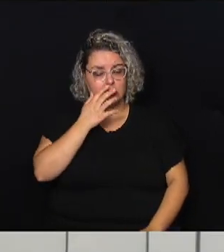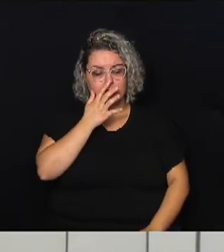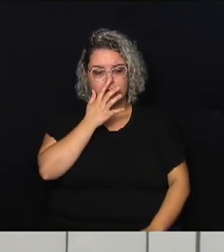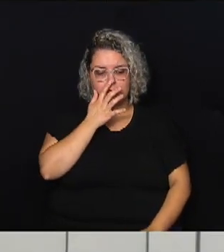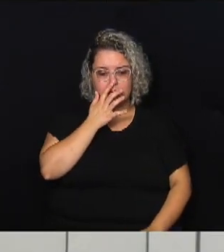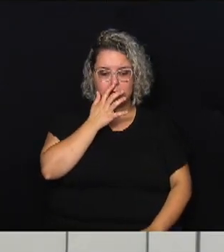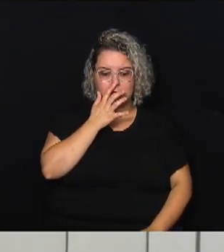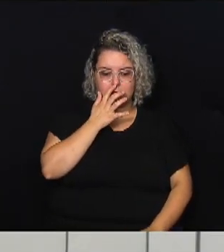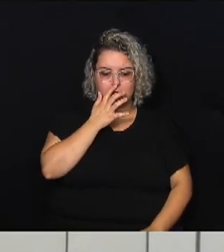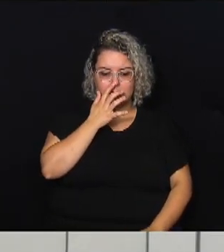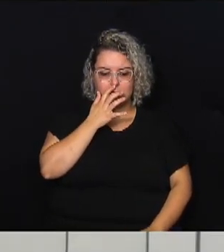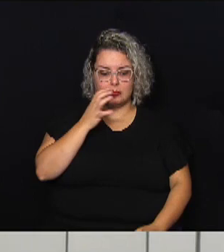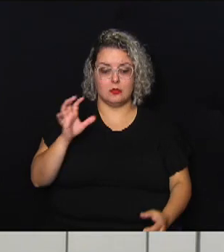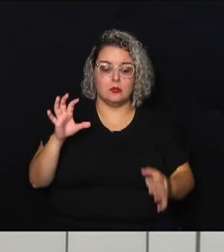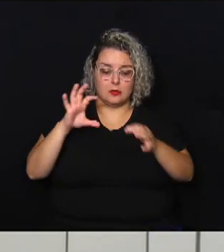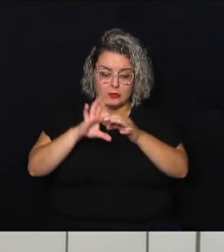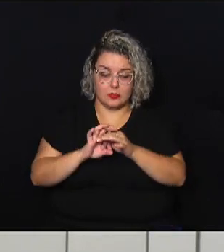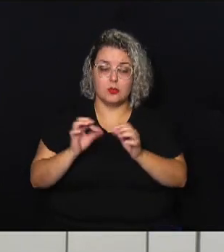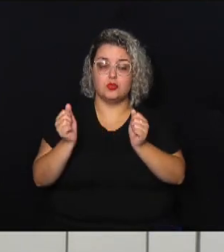conectado conosco